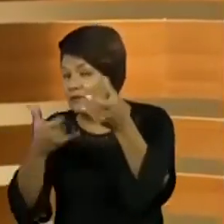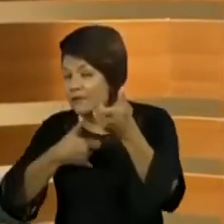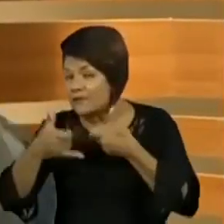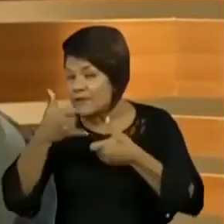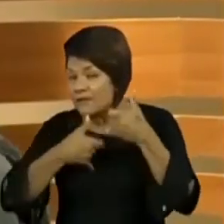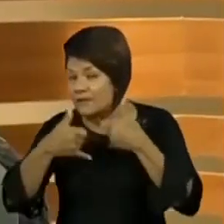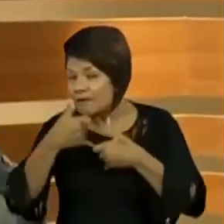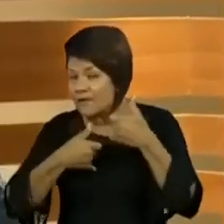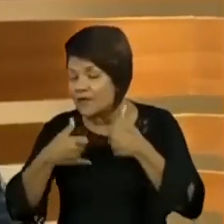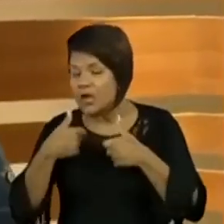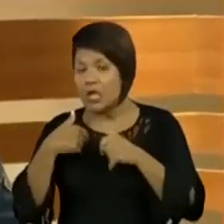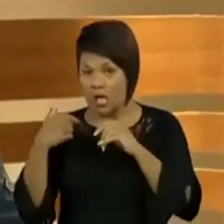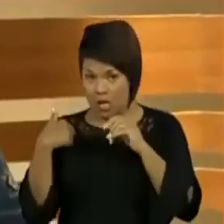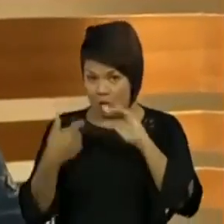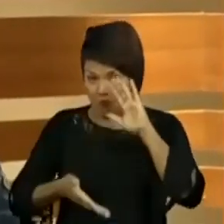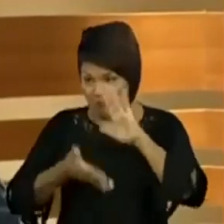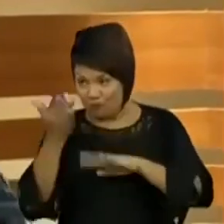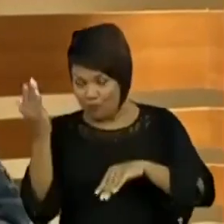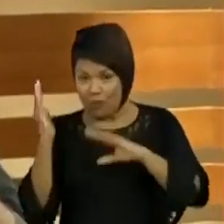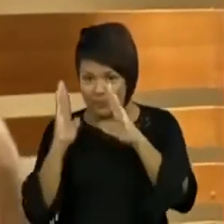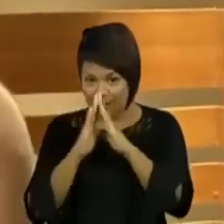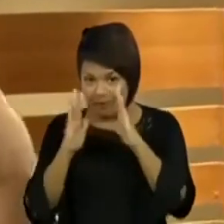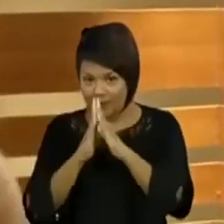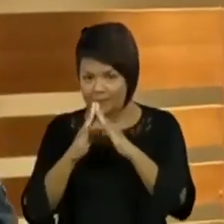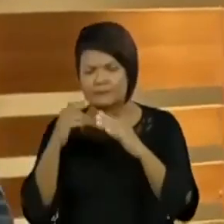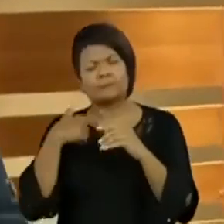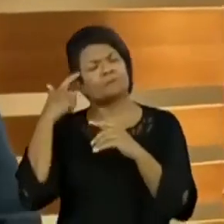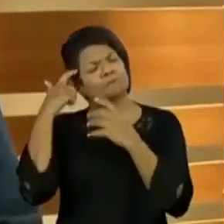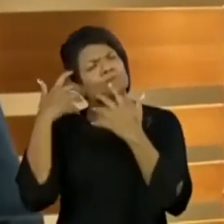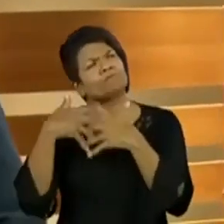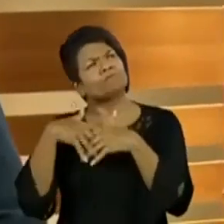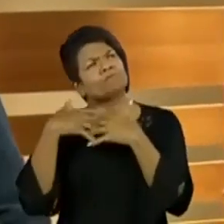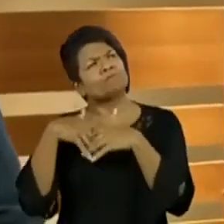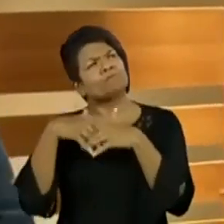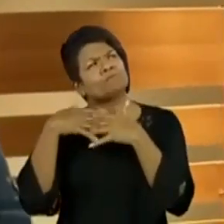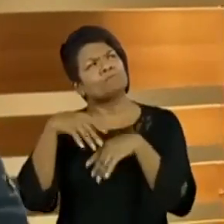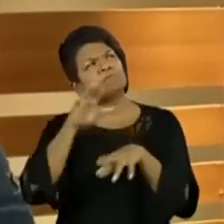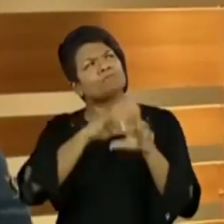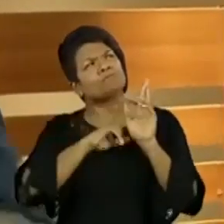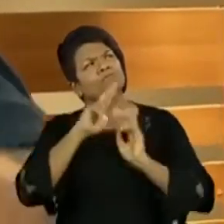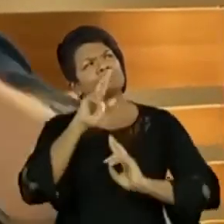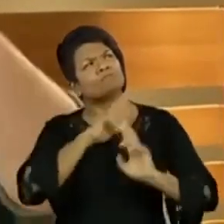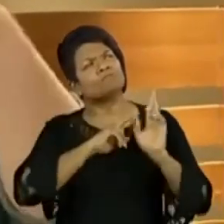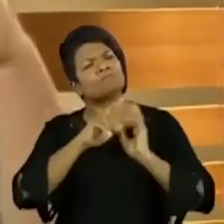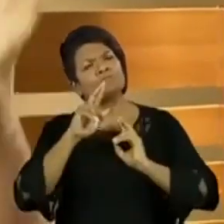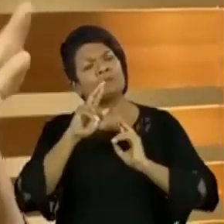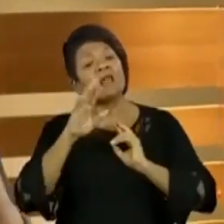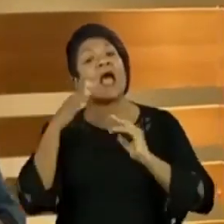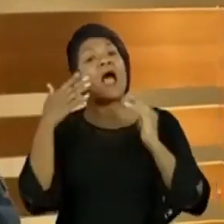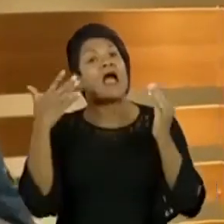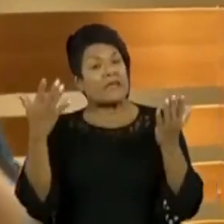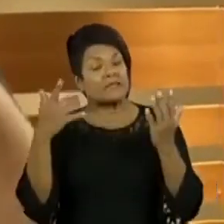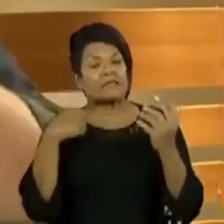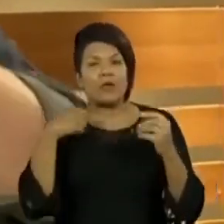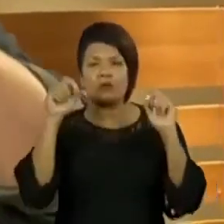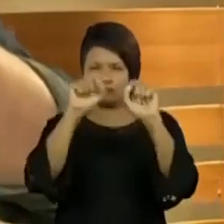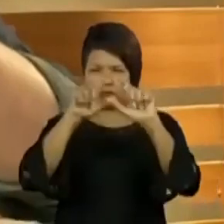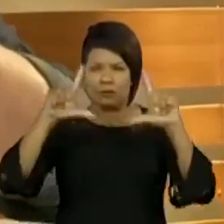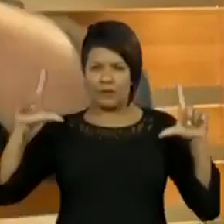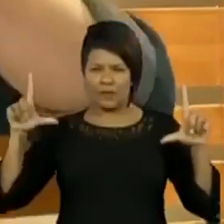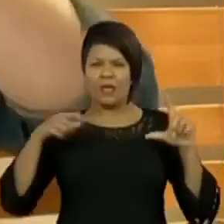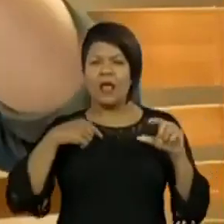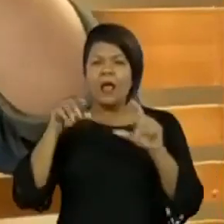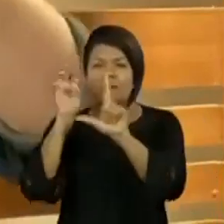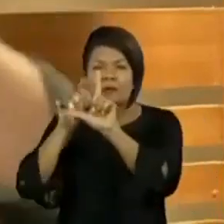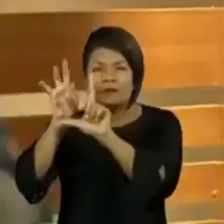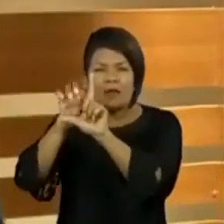confesso, cheguei em casa e comecei a refletir em cima das respostas. Aí eu abri aquele formulário, lembra que eu coloquei um QR